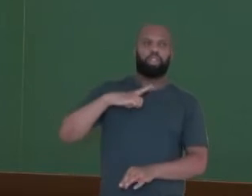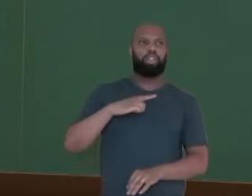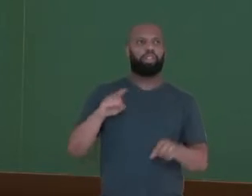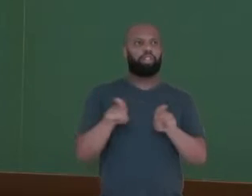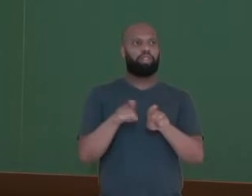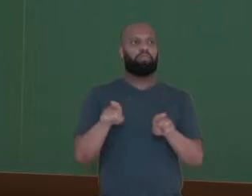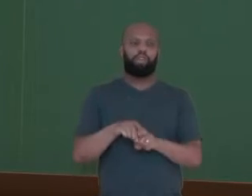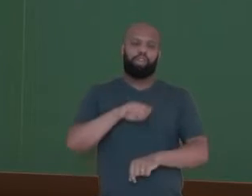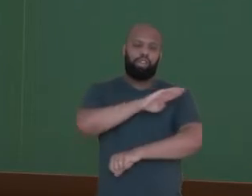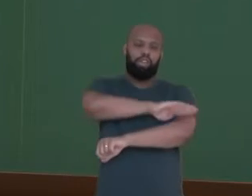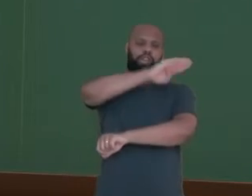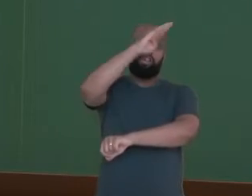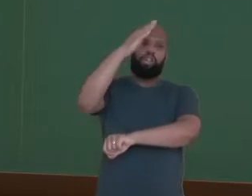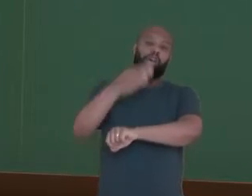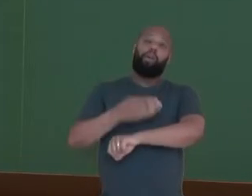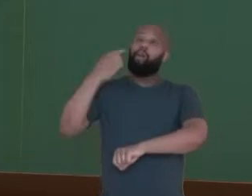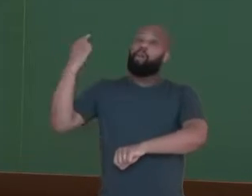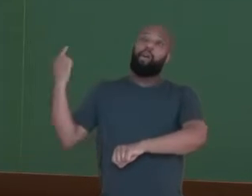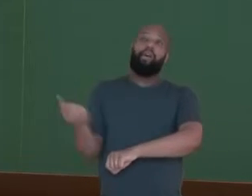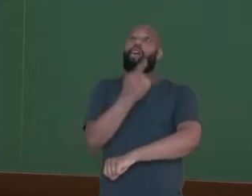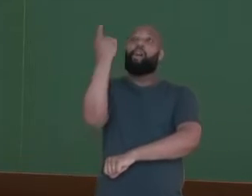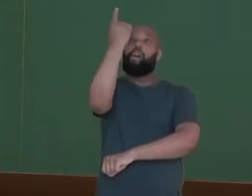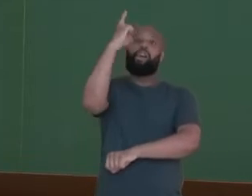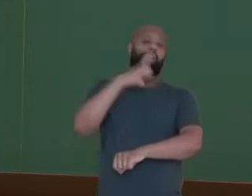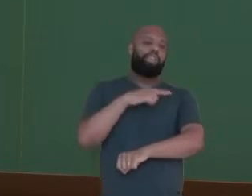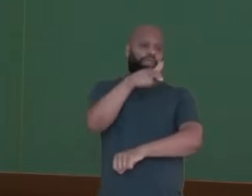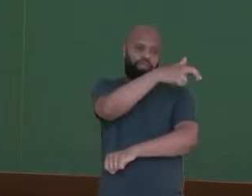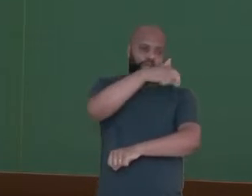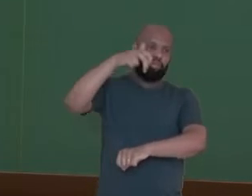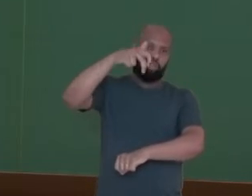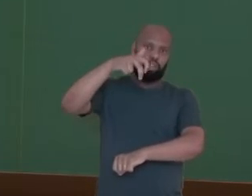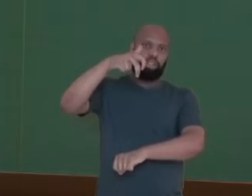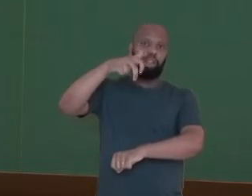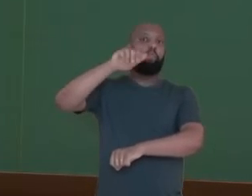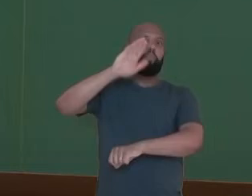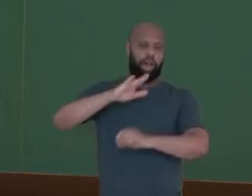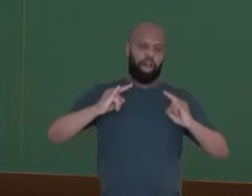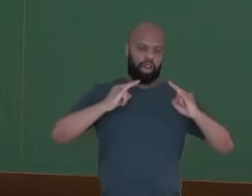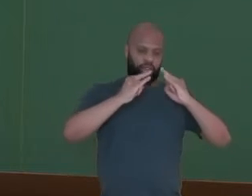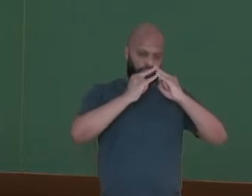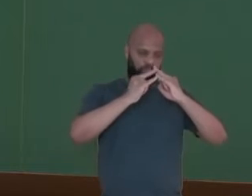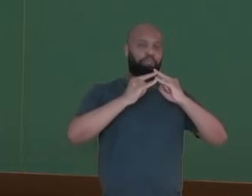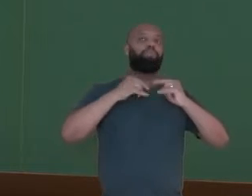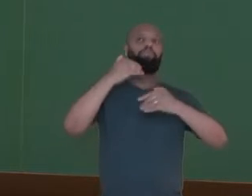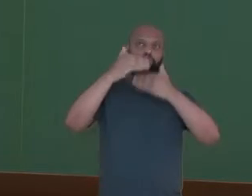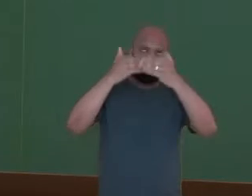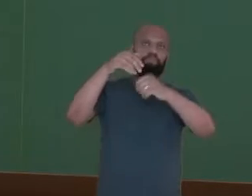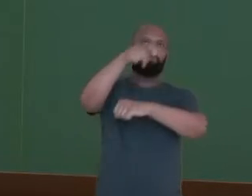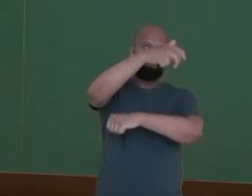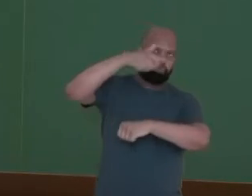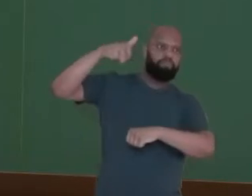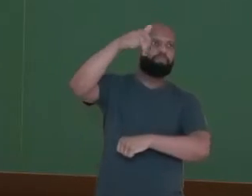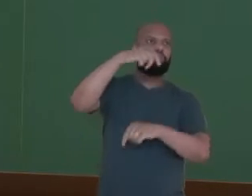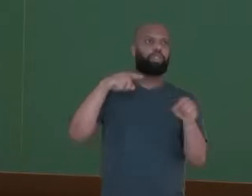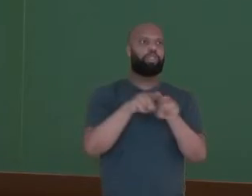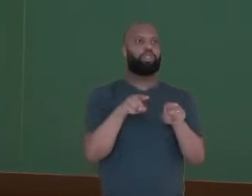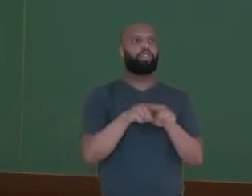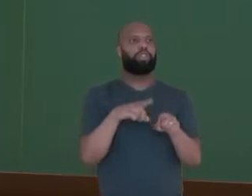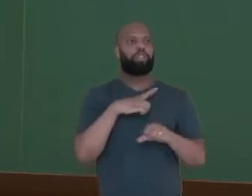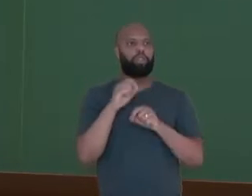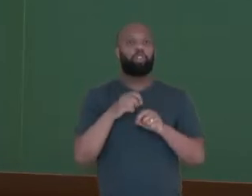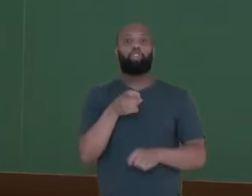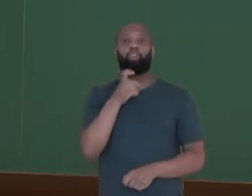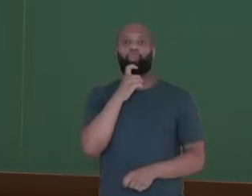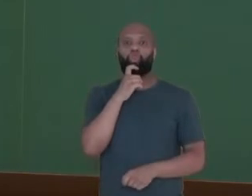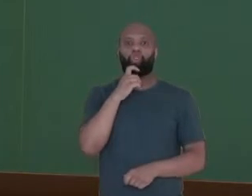que são montanhas muito grandes. Você faz em partes, você até acampa ali durante a sua escalada. A escalada em